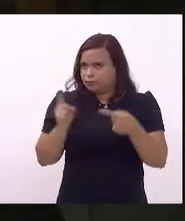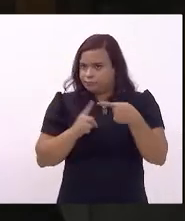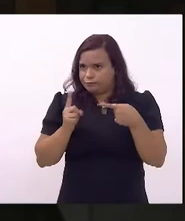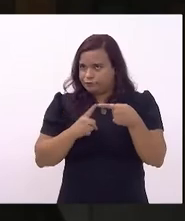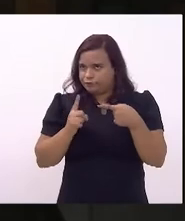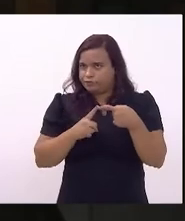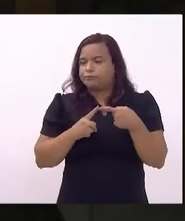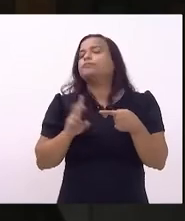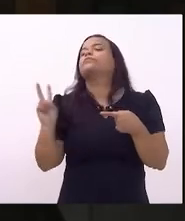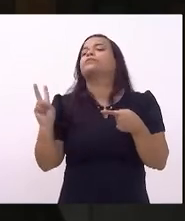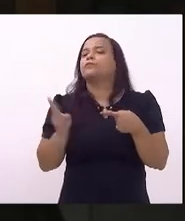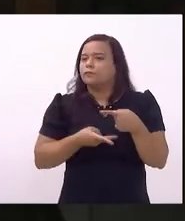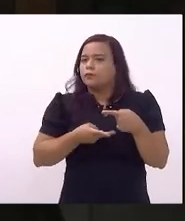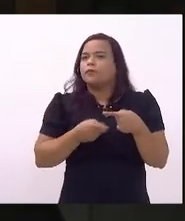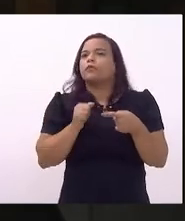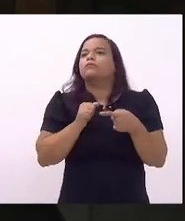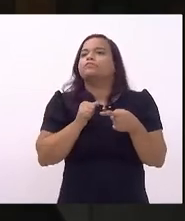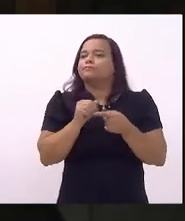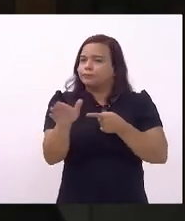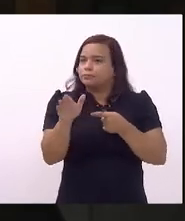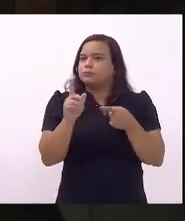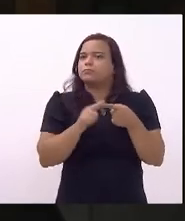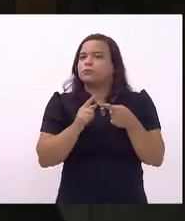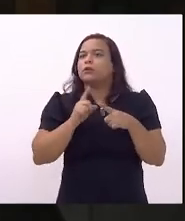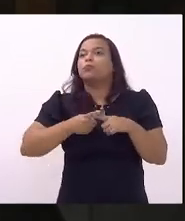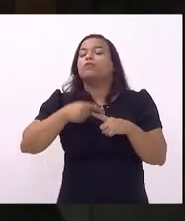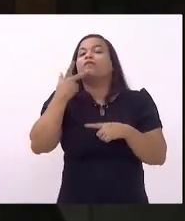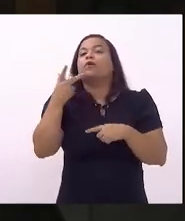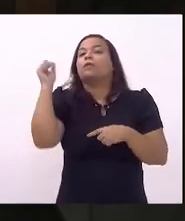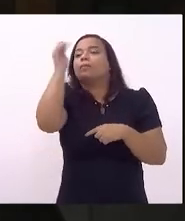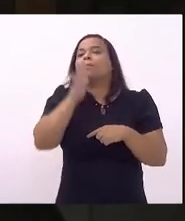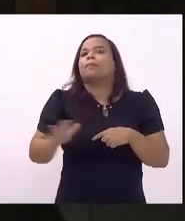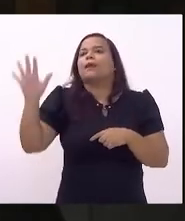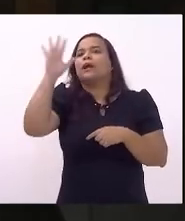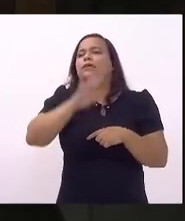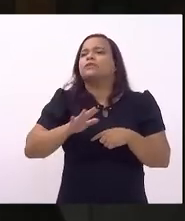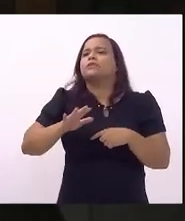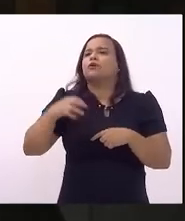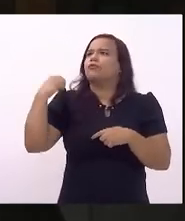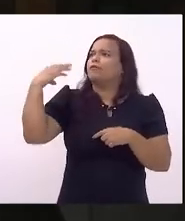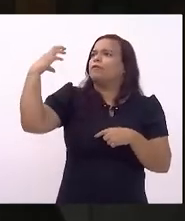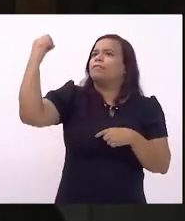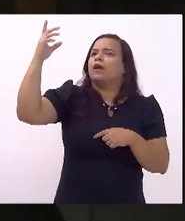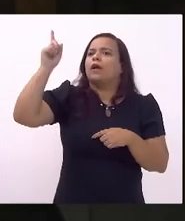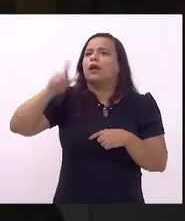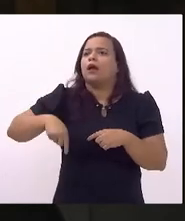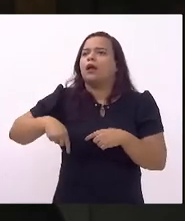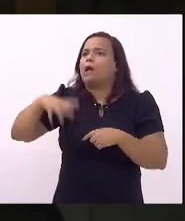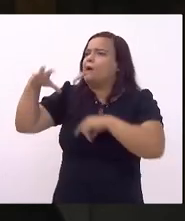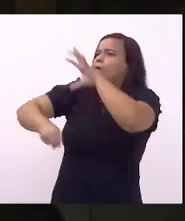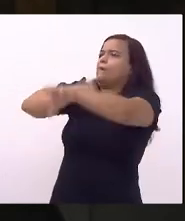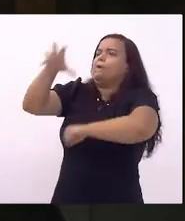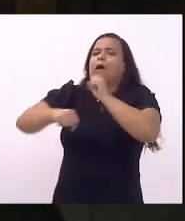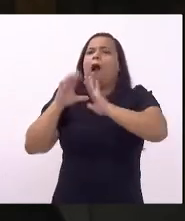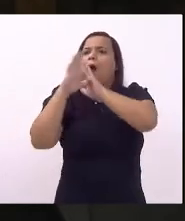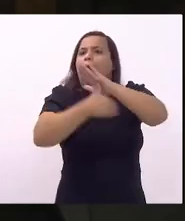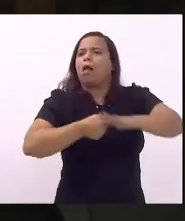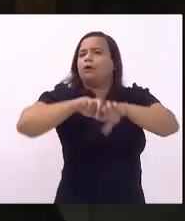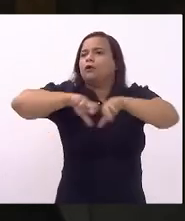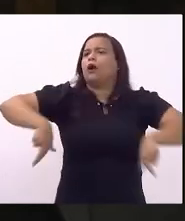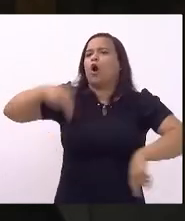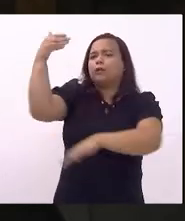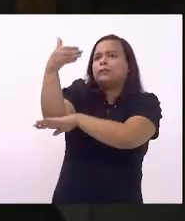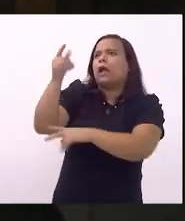acabou exonerado depois de dizer que os brasileiros viajando eram canibais roubavam tudo nos hotéis no avião